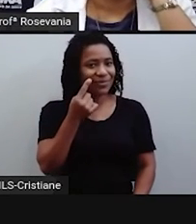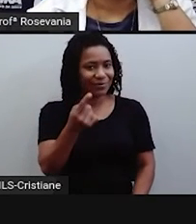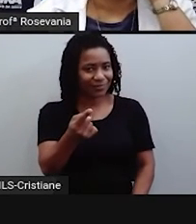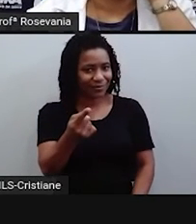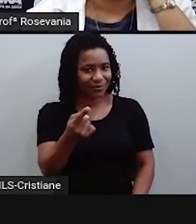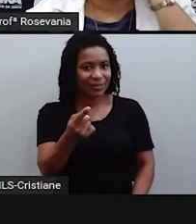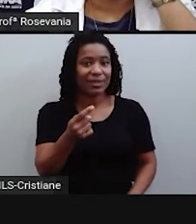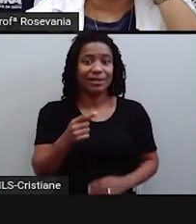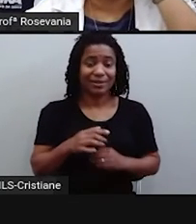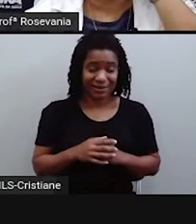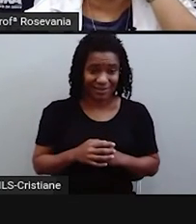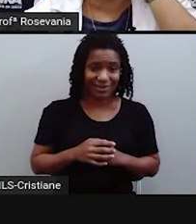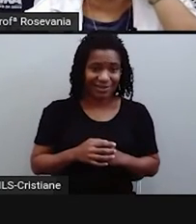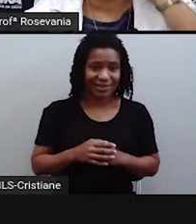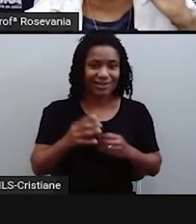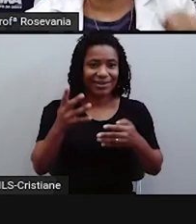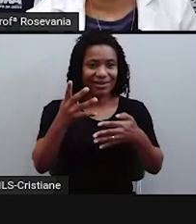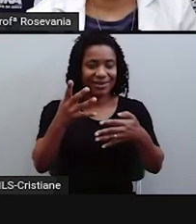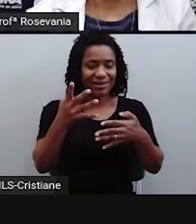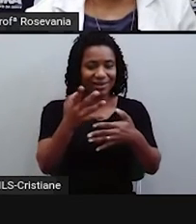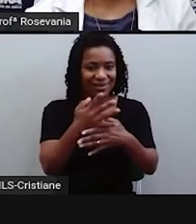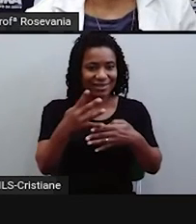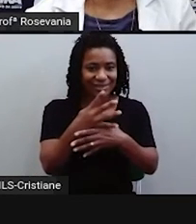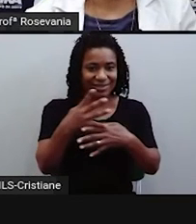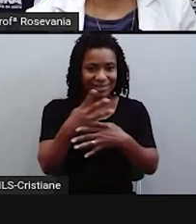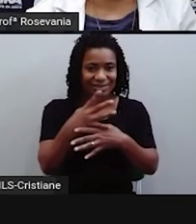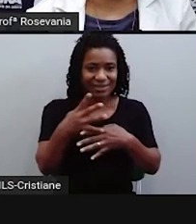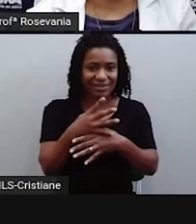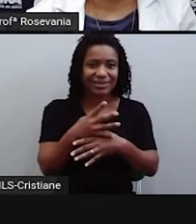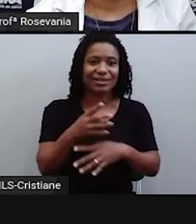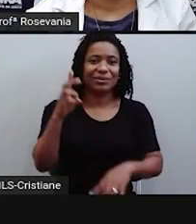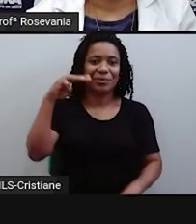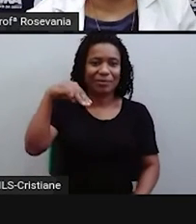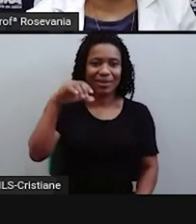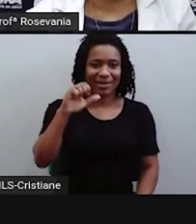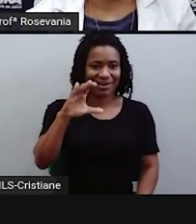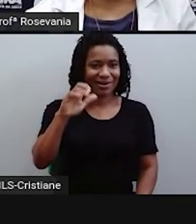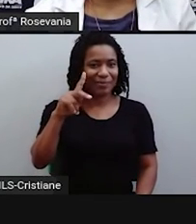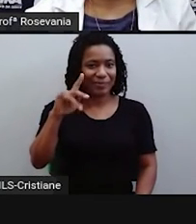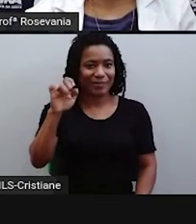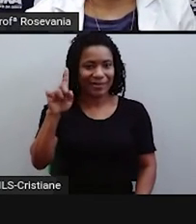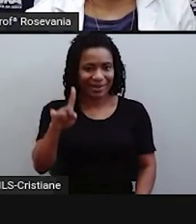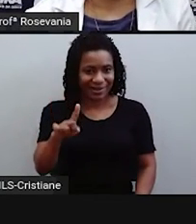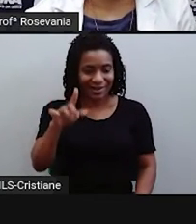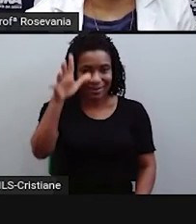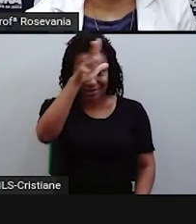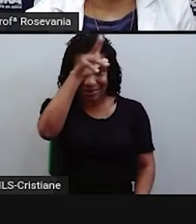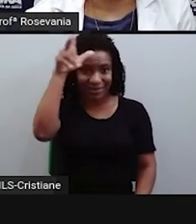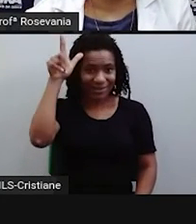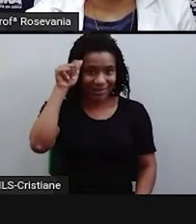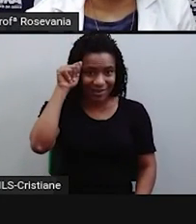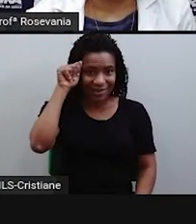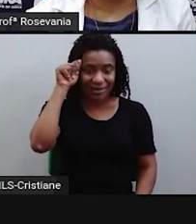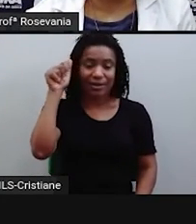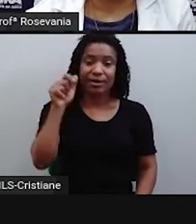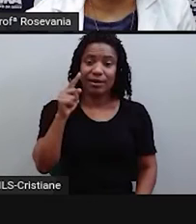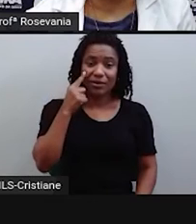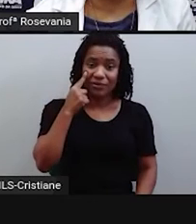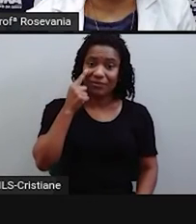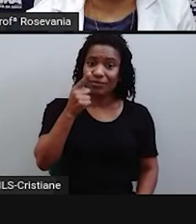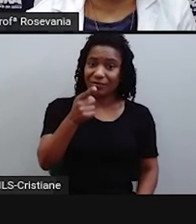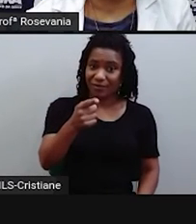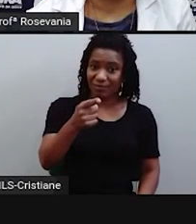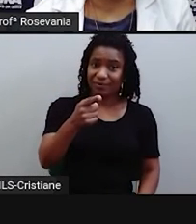Macapá, né, a capital do Amapá, a gente tem aqui o Marco Zero. Vocês estão vendo aqui, essa linha, tem uma